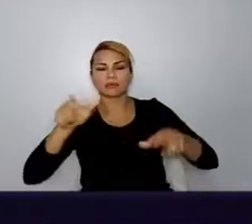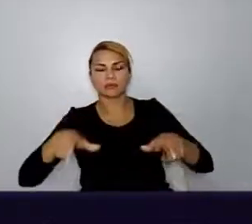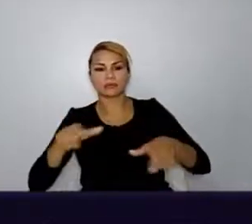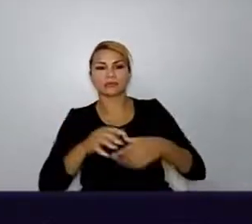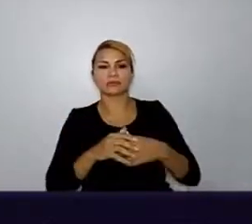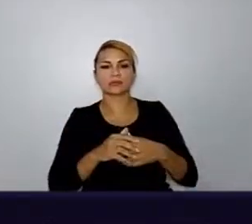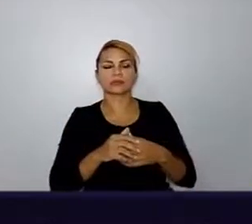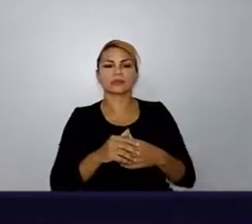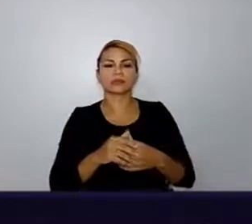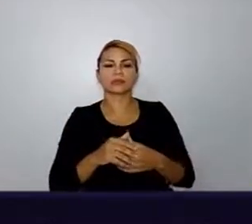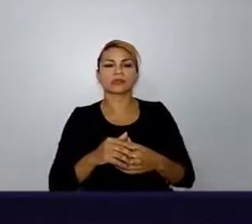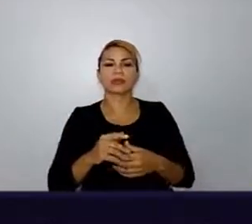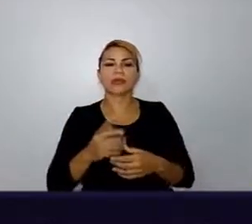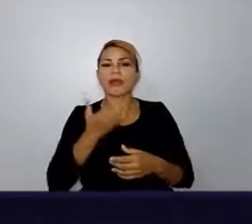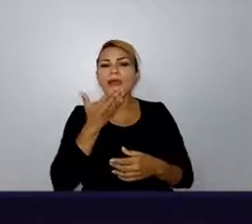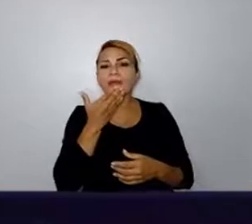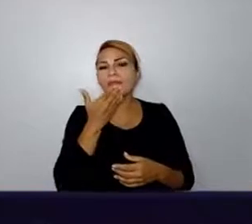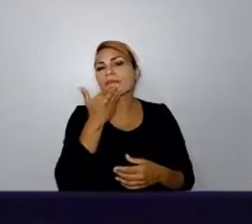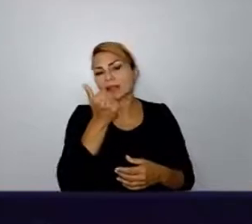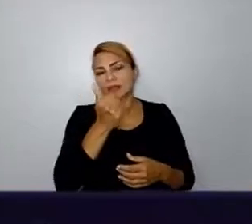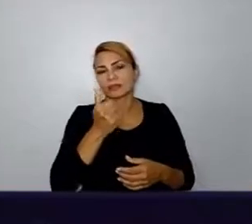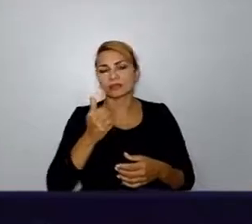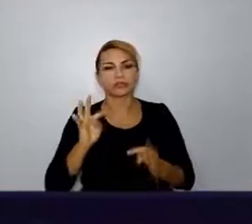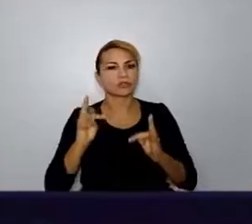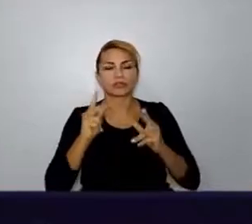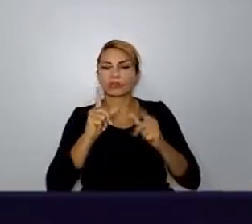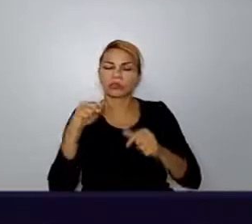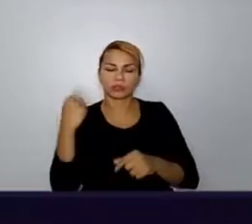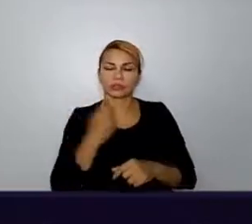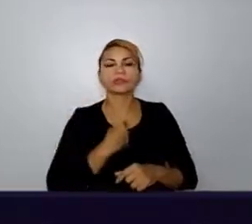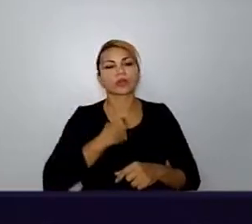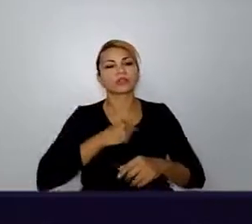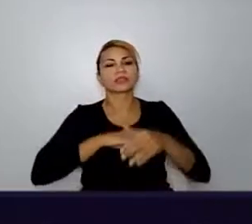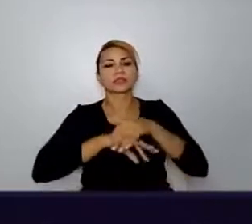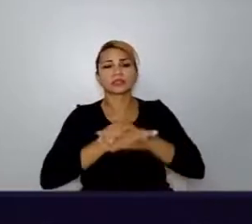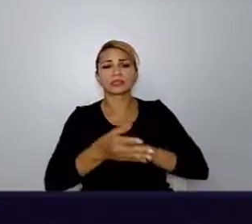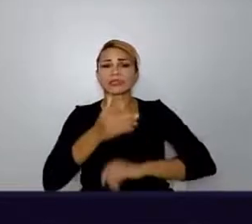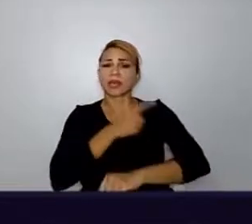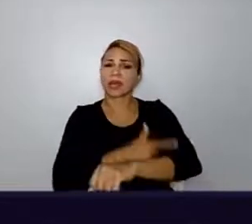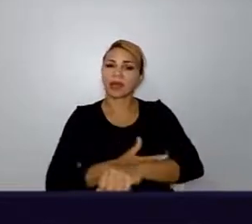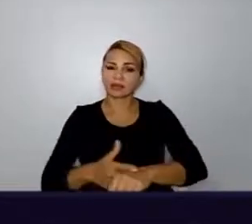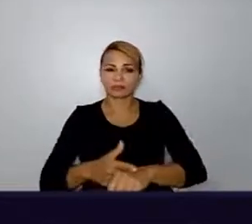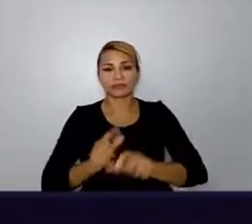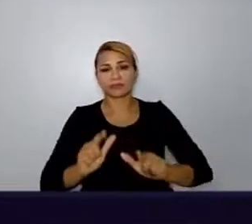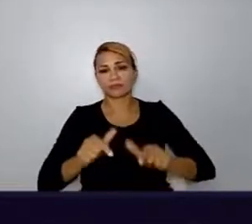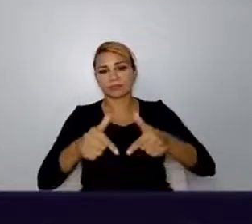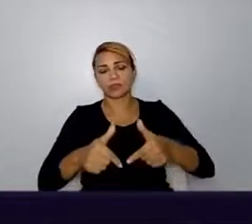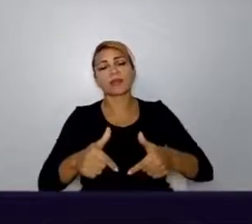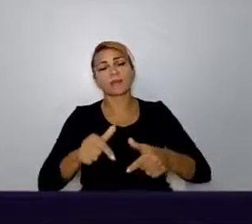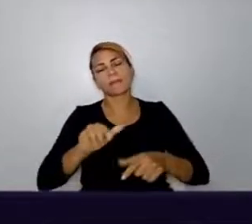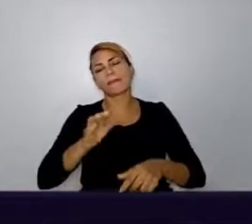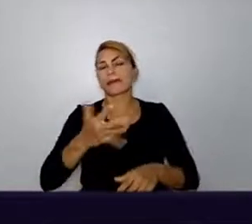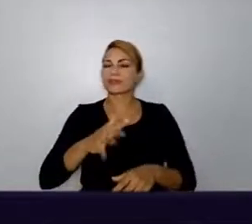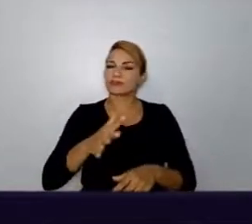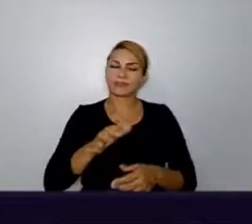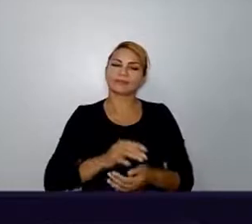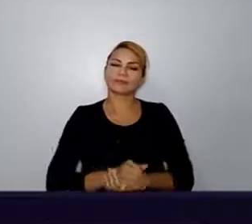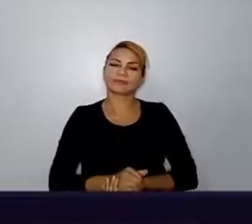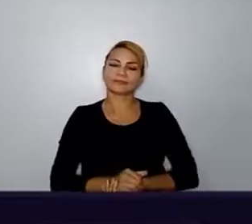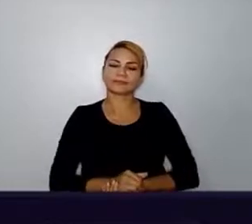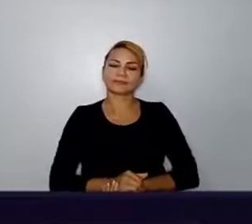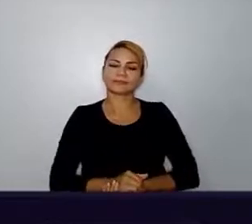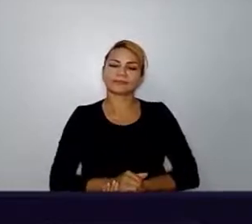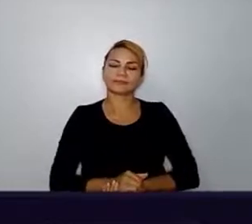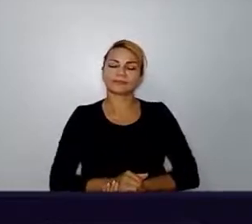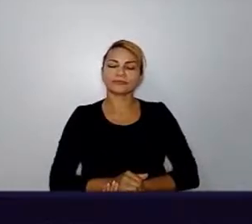de maneira melhor, vai sair em todas as nossas atitudes também. Acho que é mais ou menos isso. Muito, muito incrível.